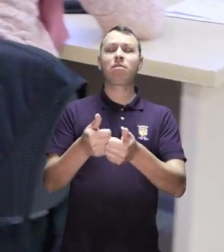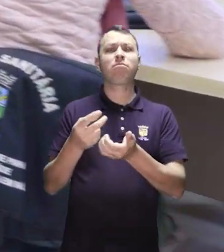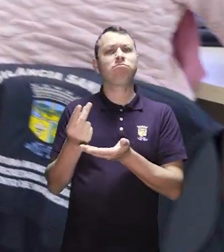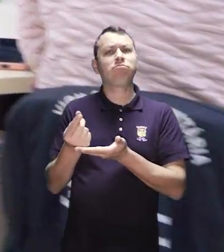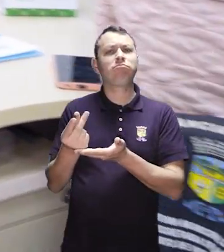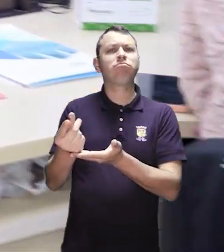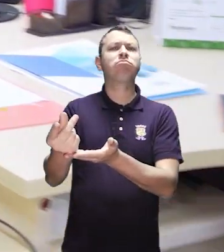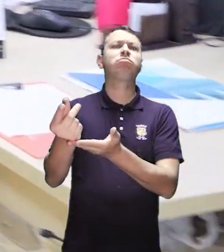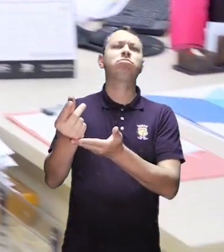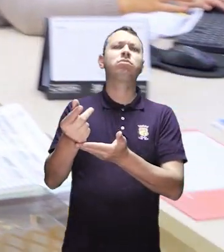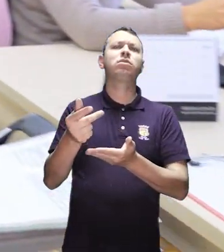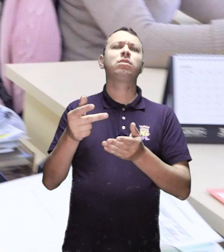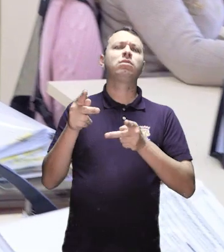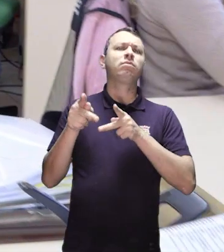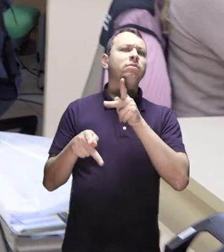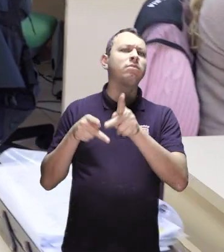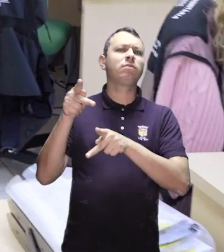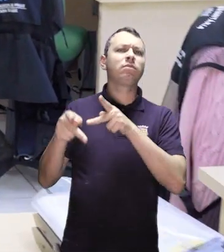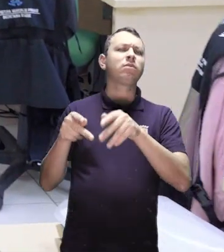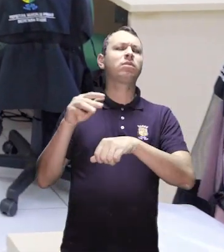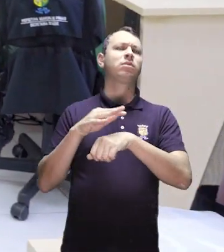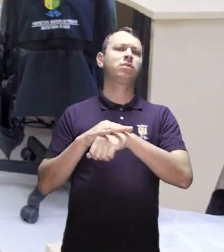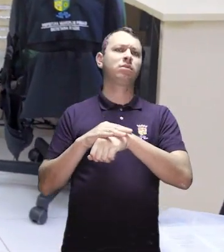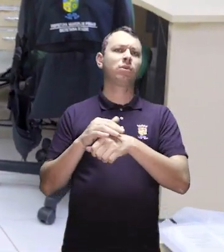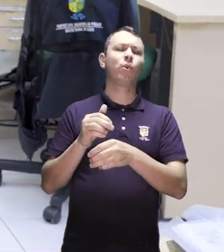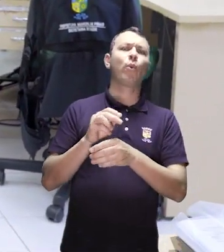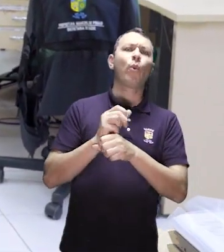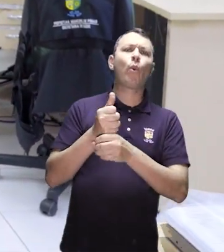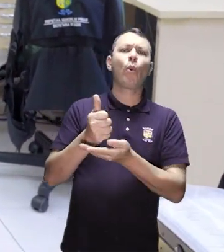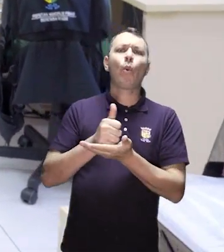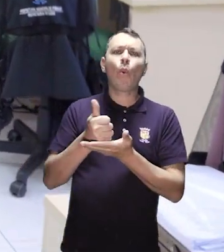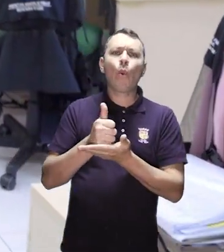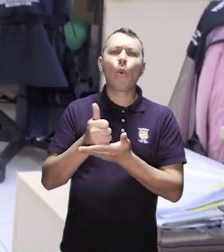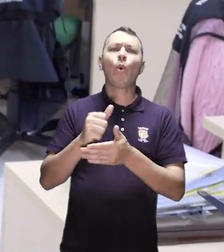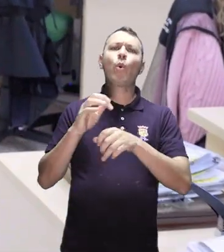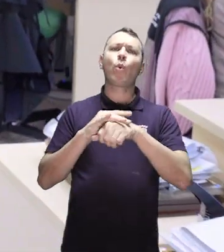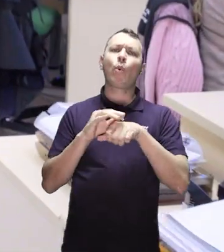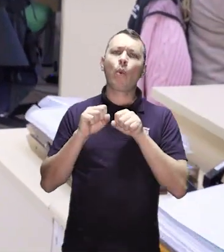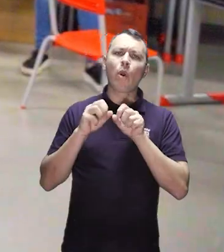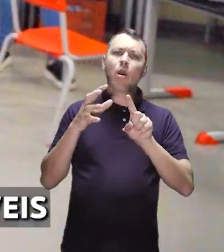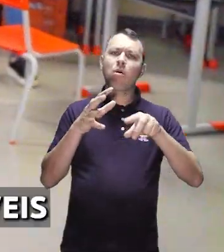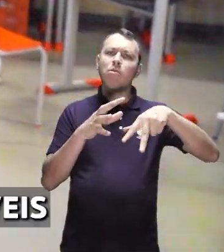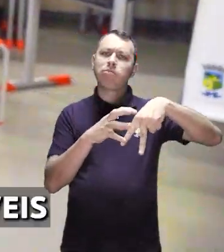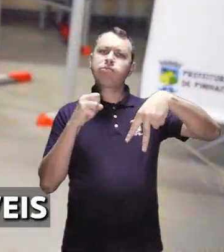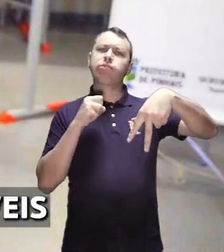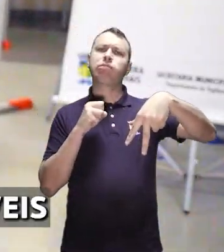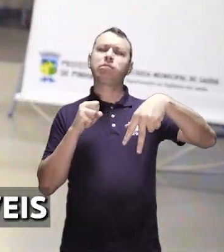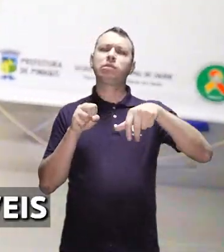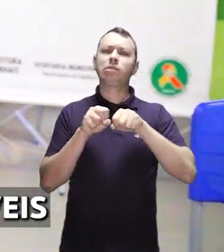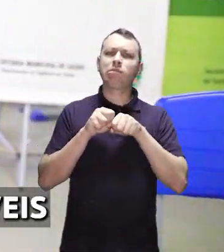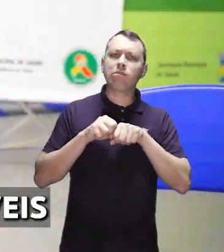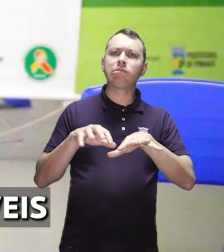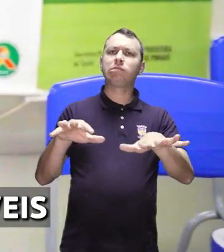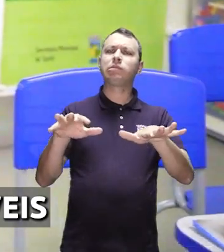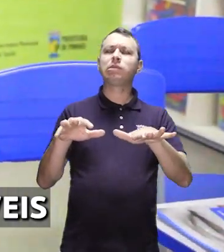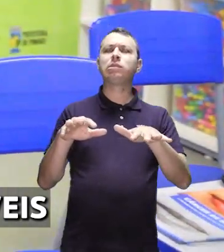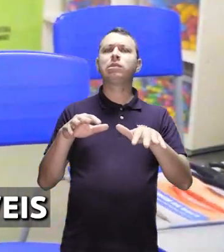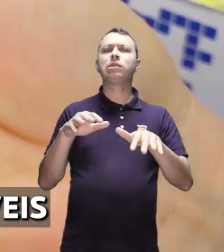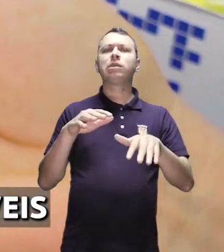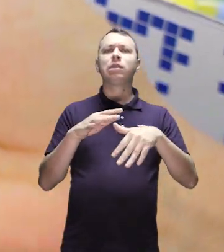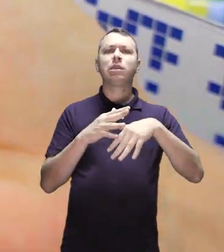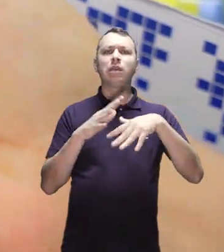Secretaria de Saúde passa também pelo acompanhamento permanente da saúde da população, com o controle de doenças